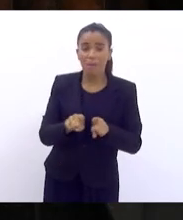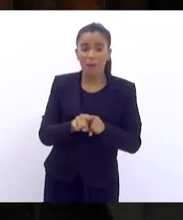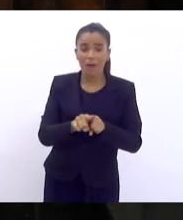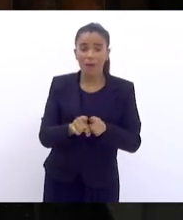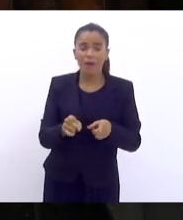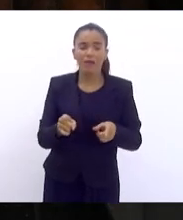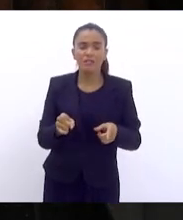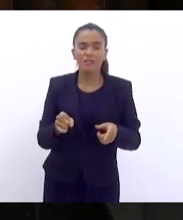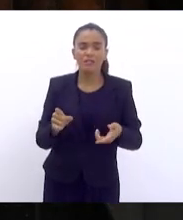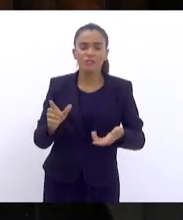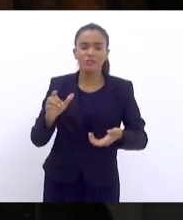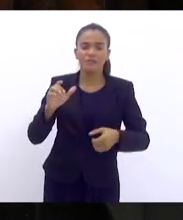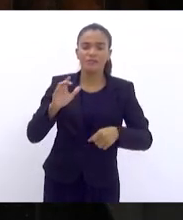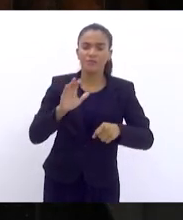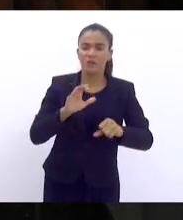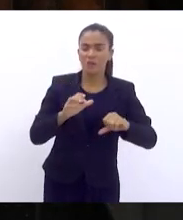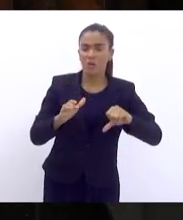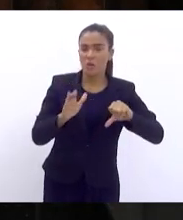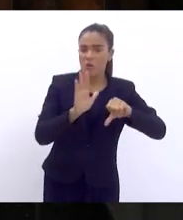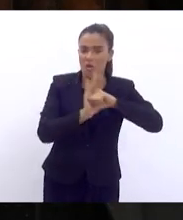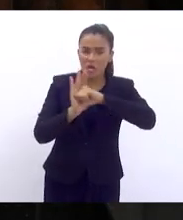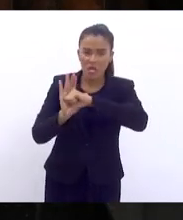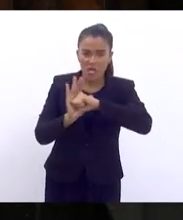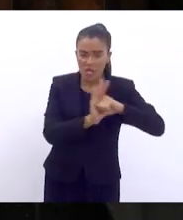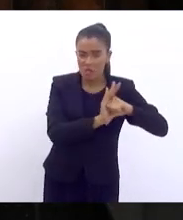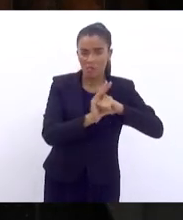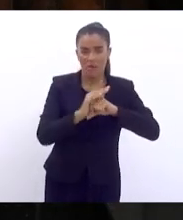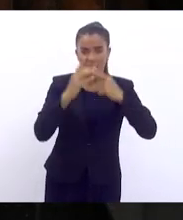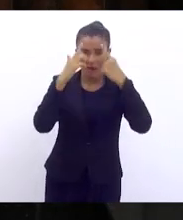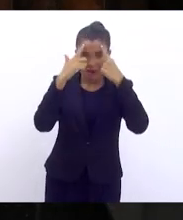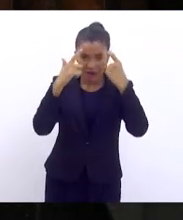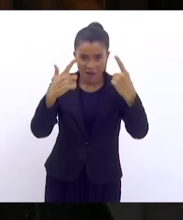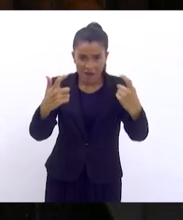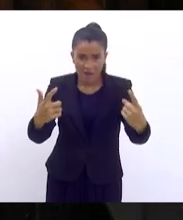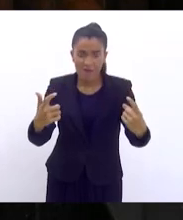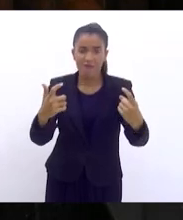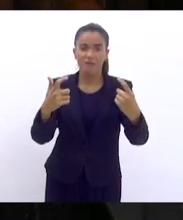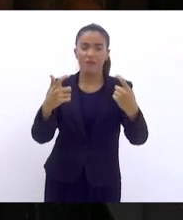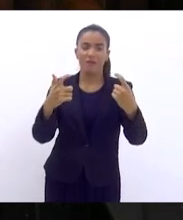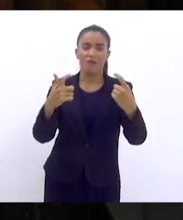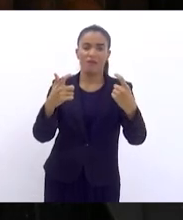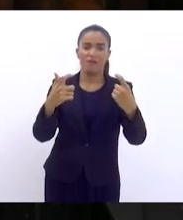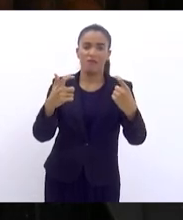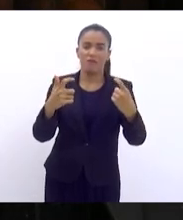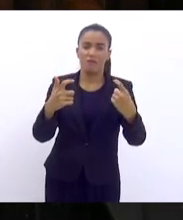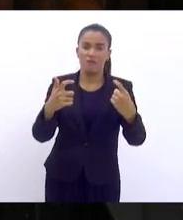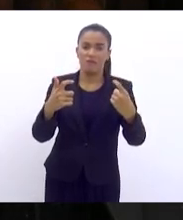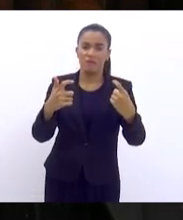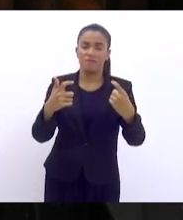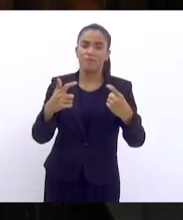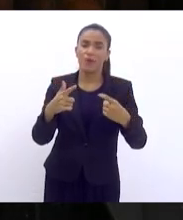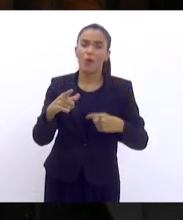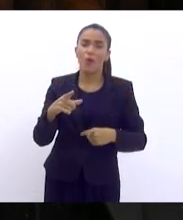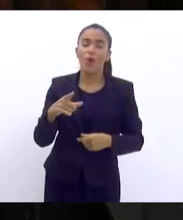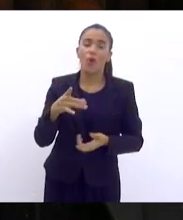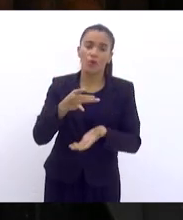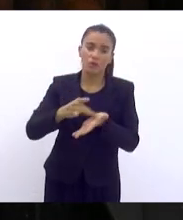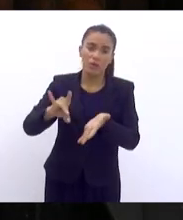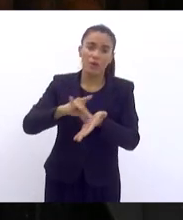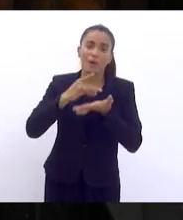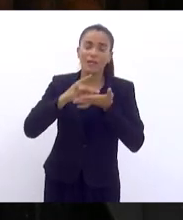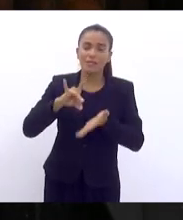onde impera a violência, onde impera o desafeto.